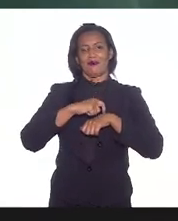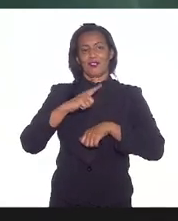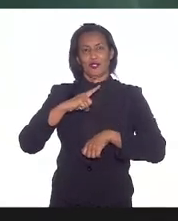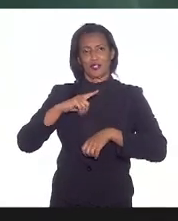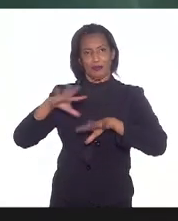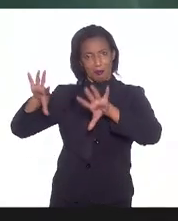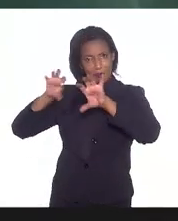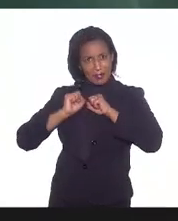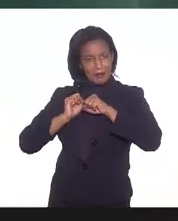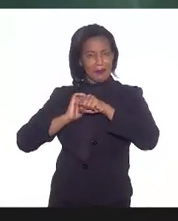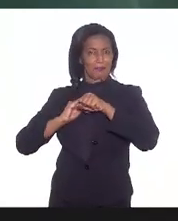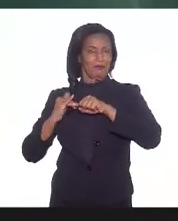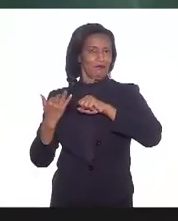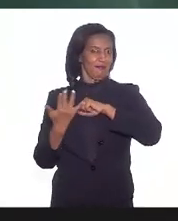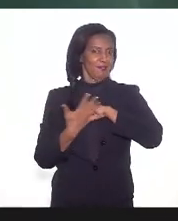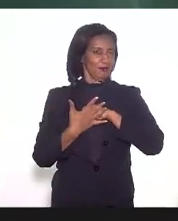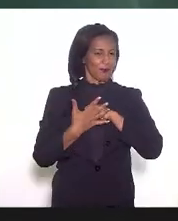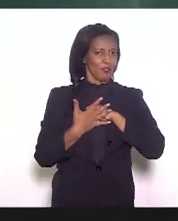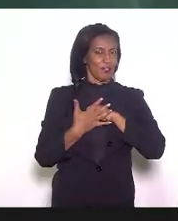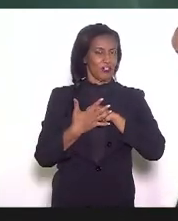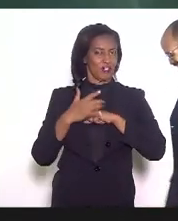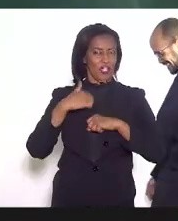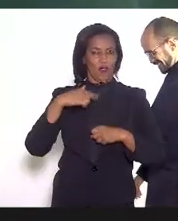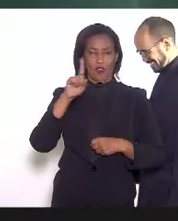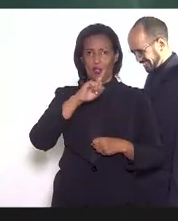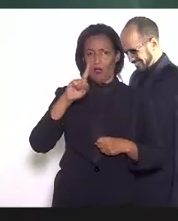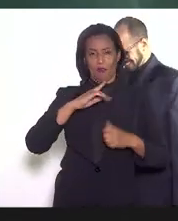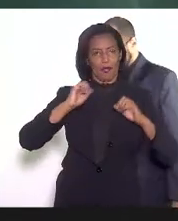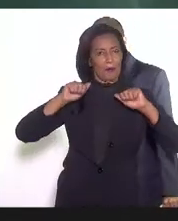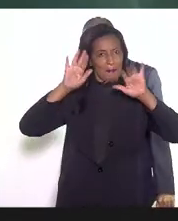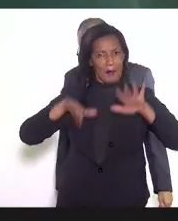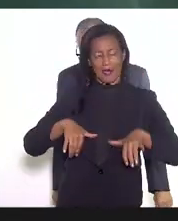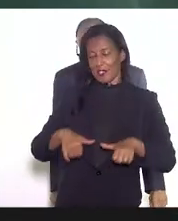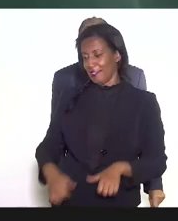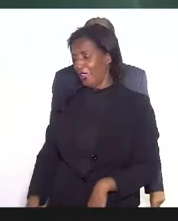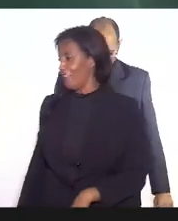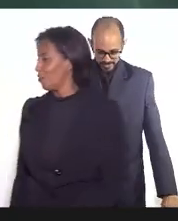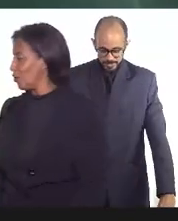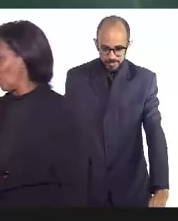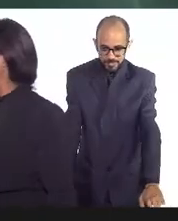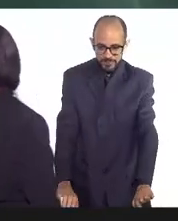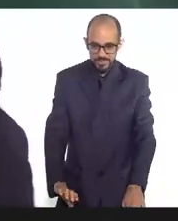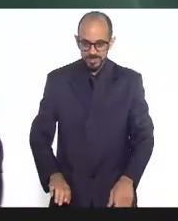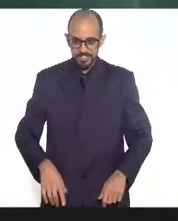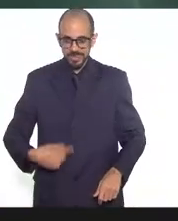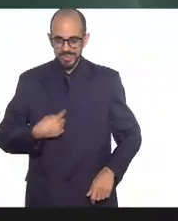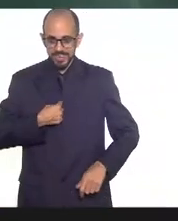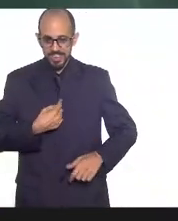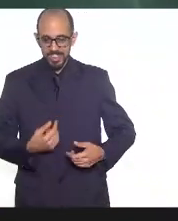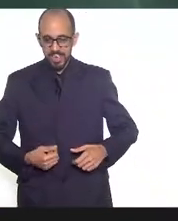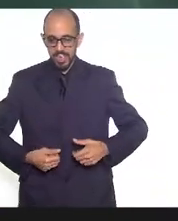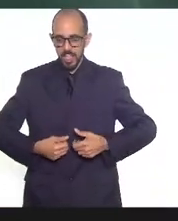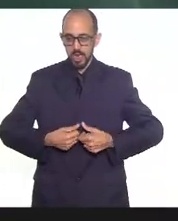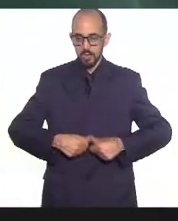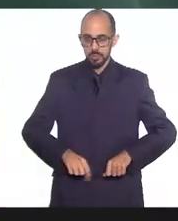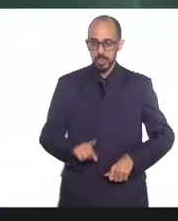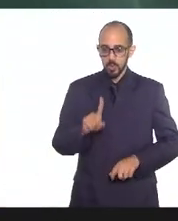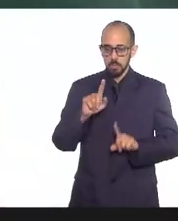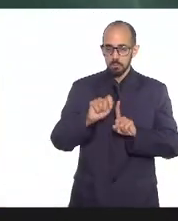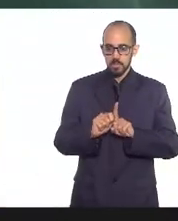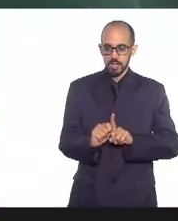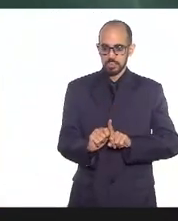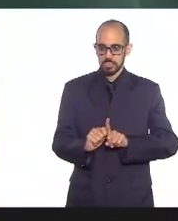doença eu fiquei não fiquei confortável nessa doença fiquei um mês doente um mês